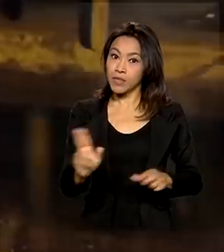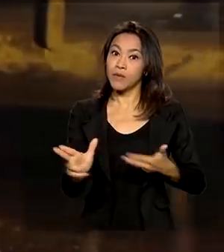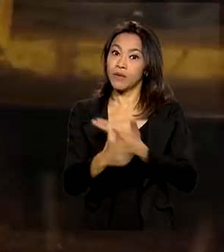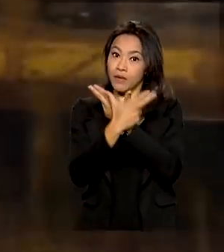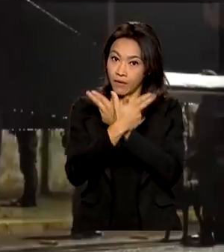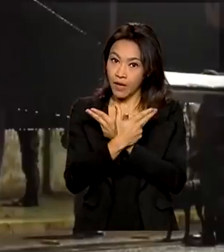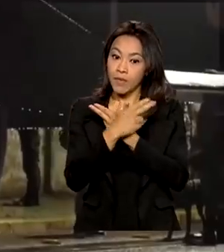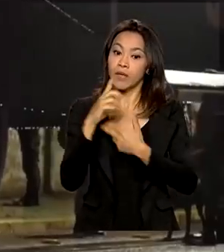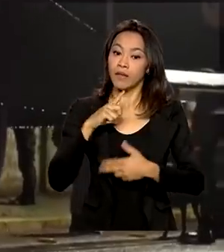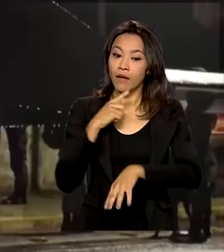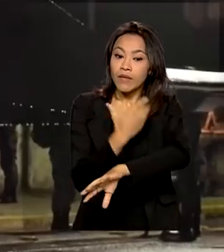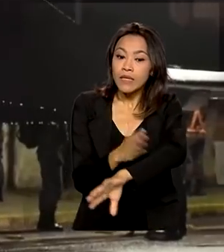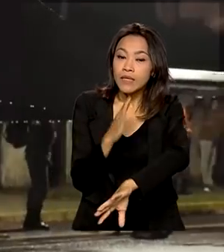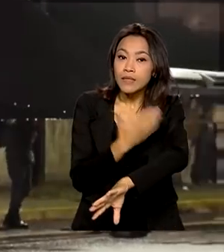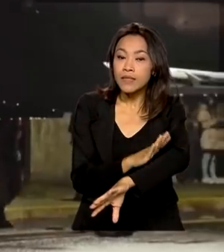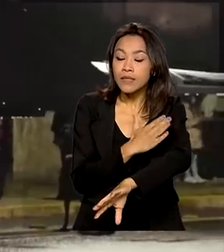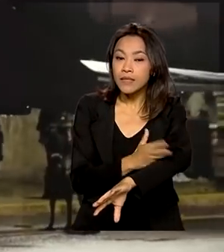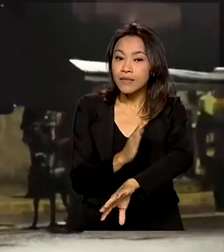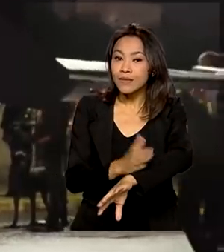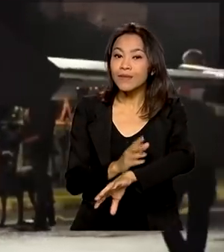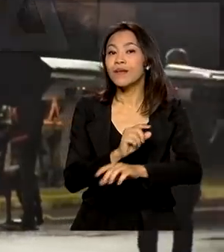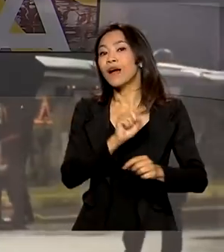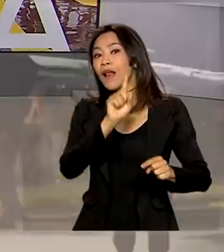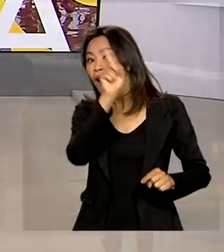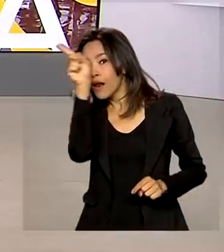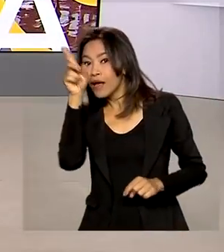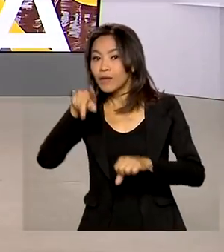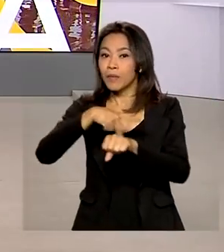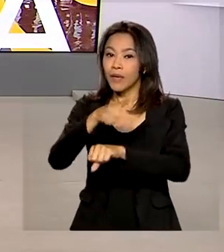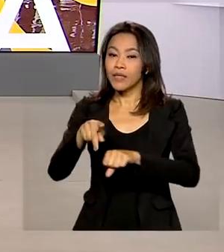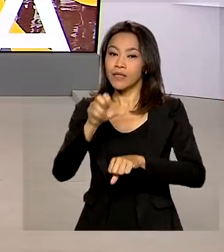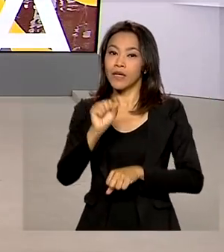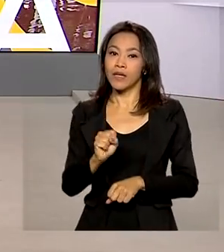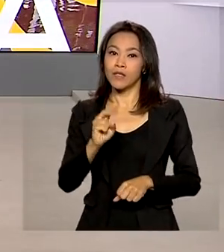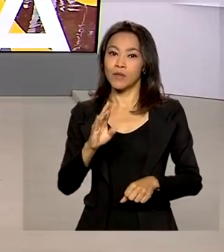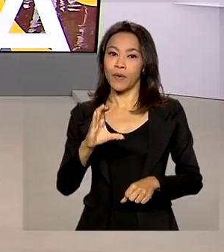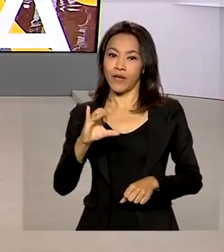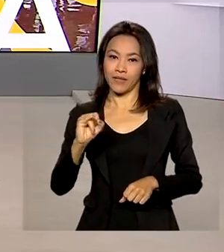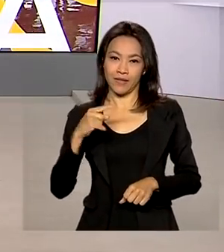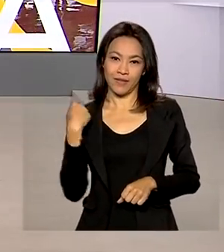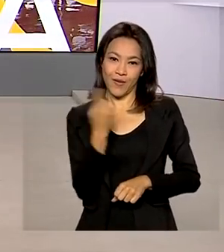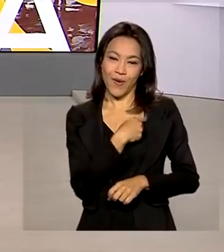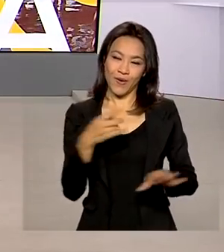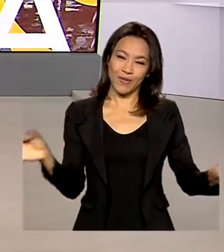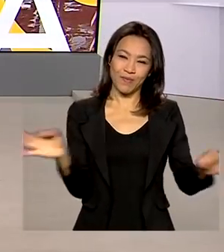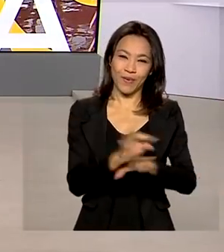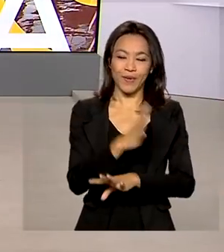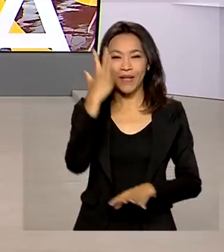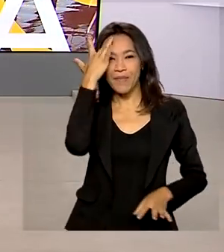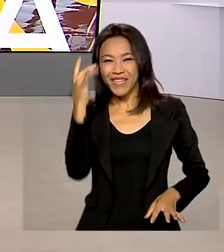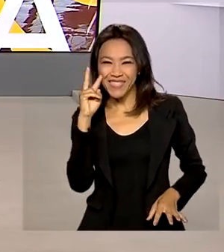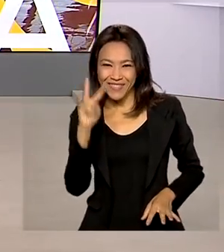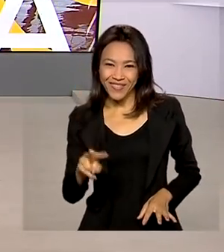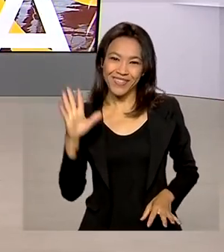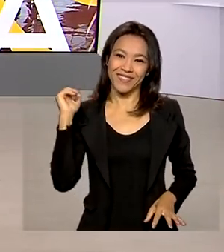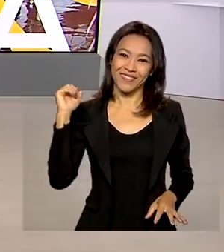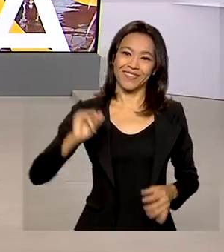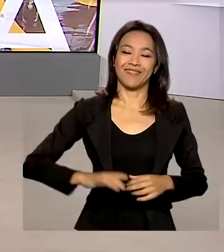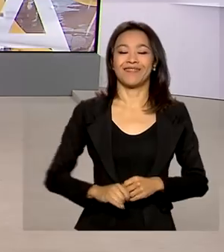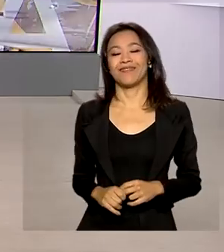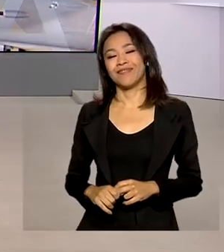realizaram treinamentos na Suécia. E a gente fica por aqui, a gente se vê amanhã. Até lá!